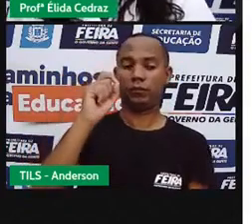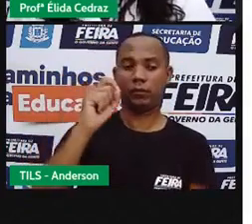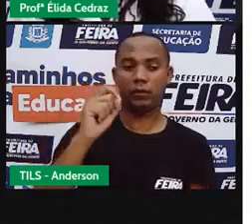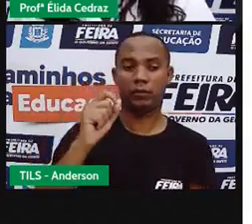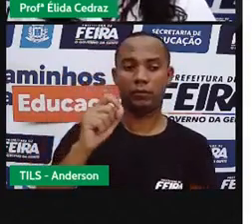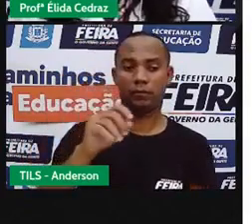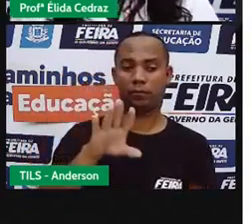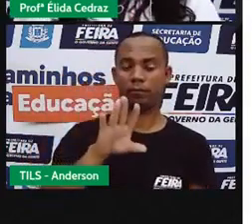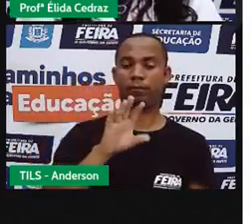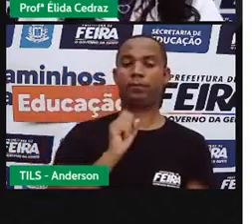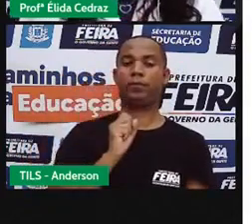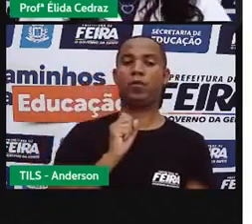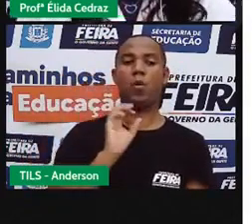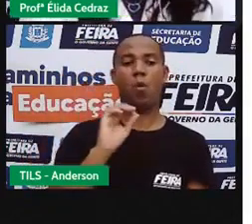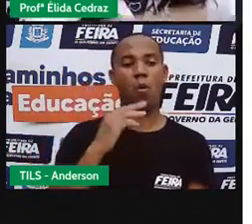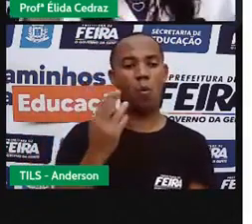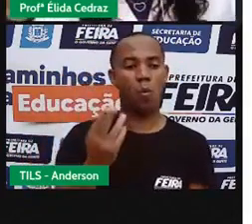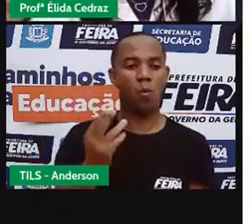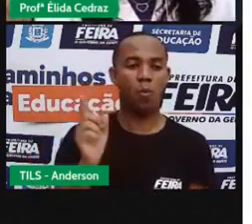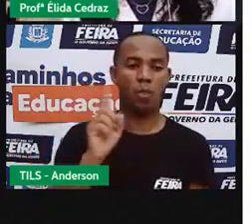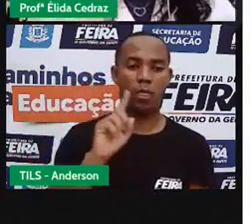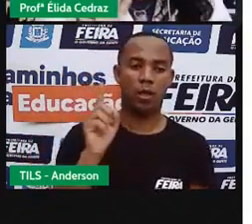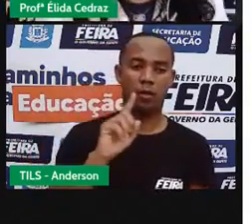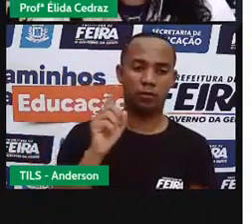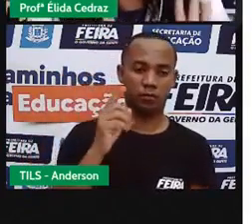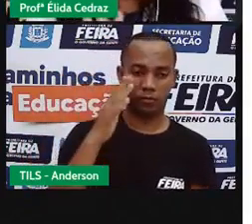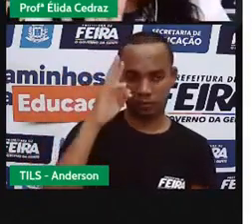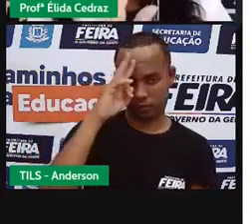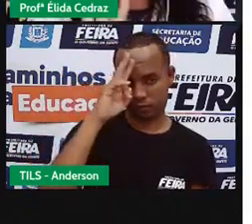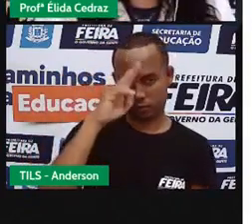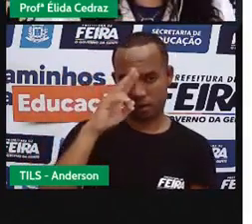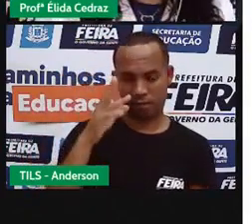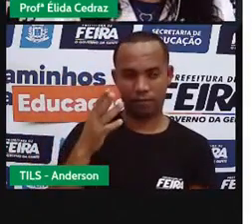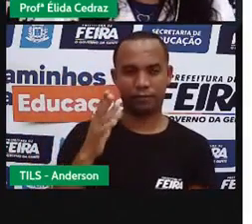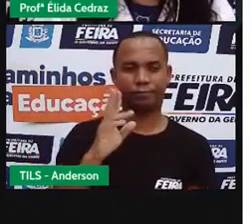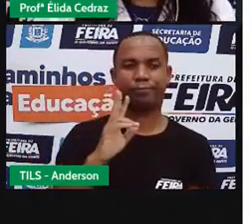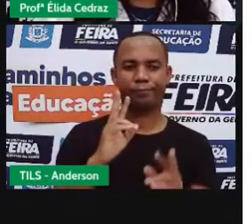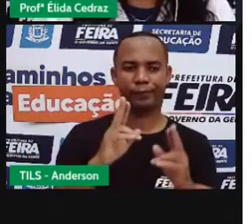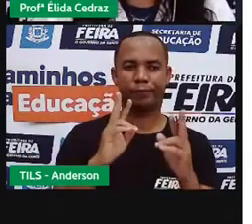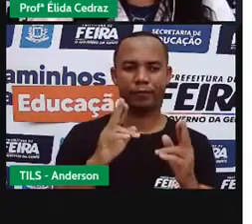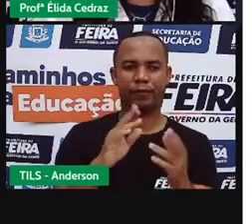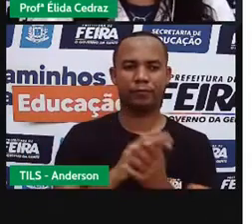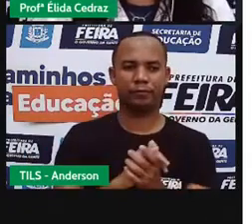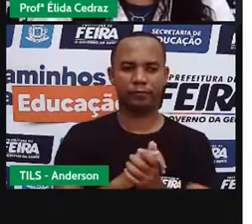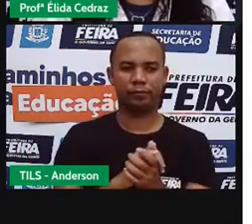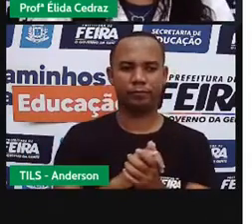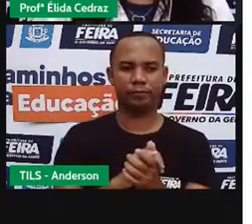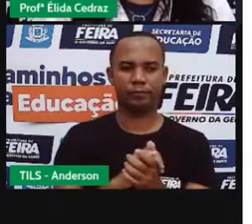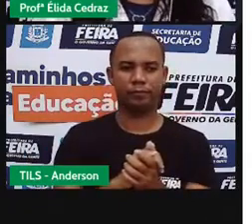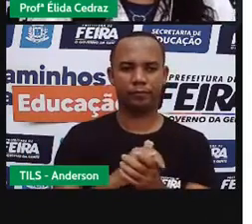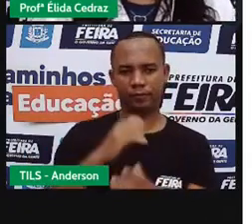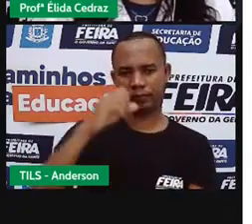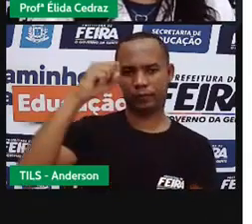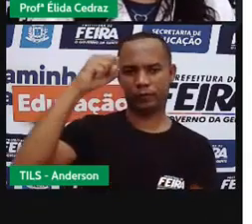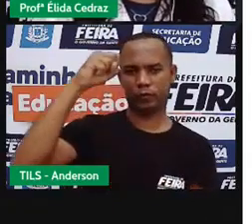absorvem e as outras refletem? É mais ou menos isso aí. Olha só. Os raios do sol.